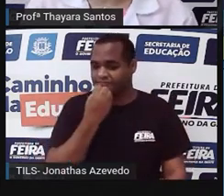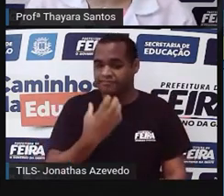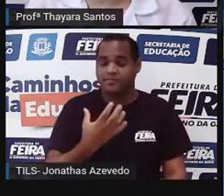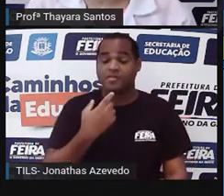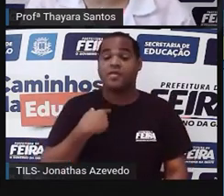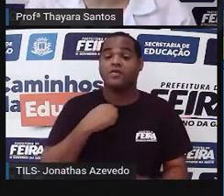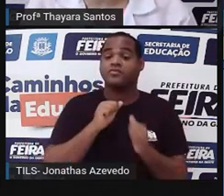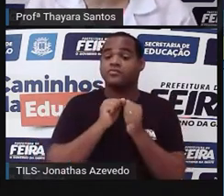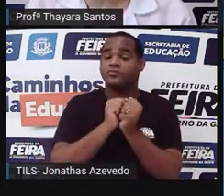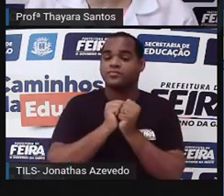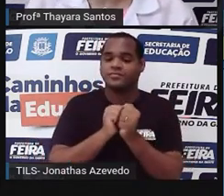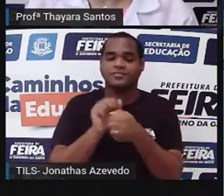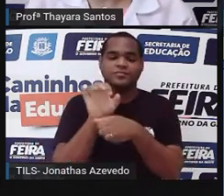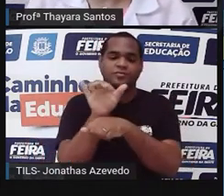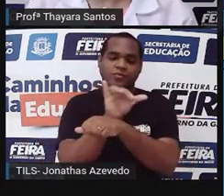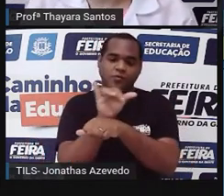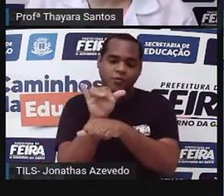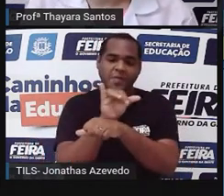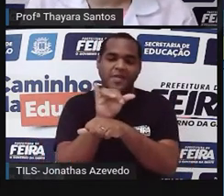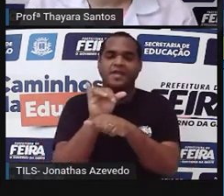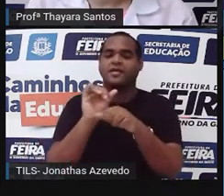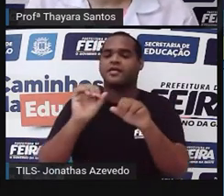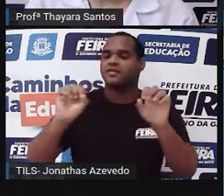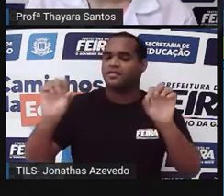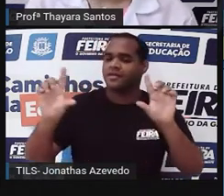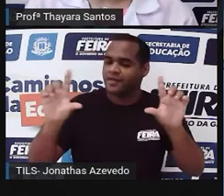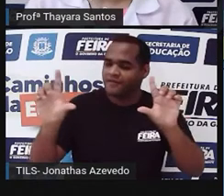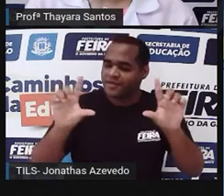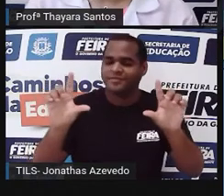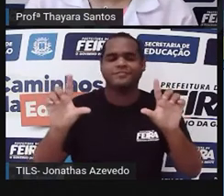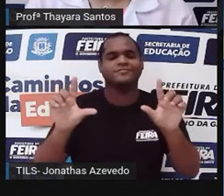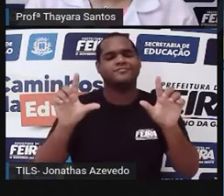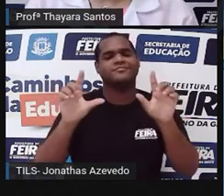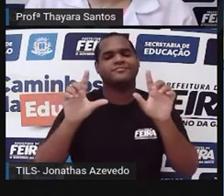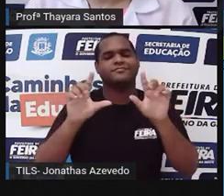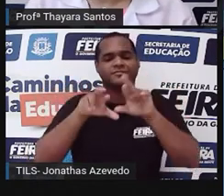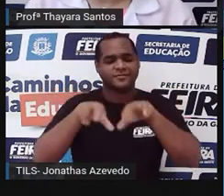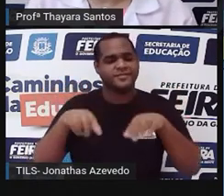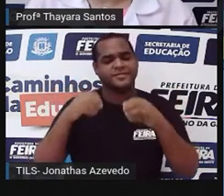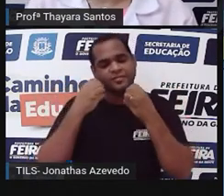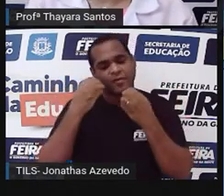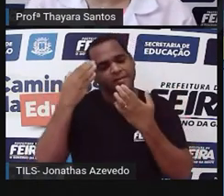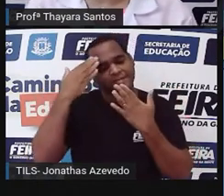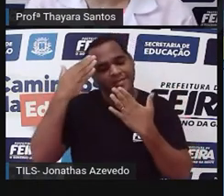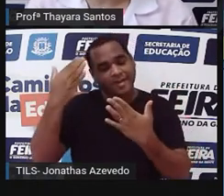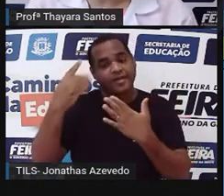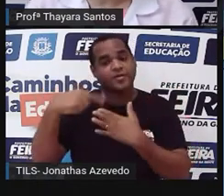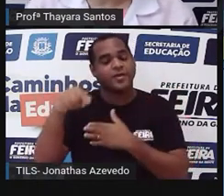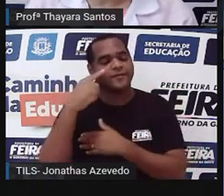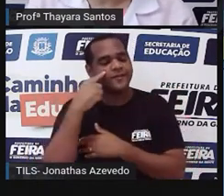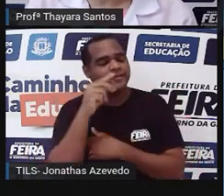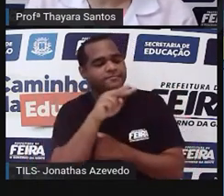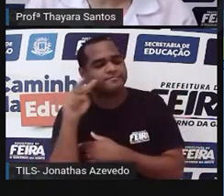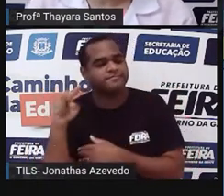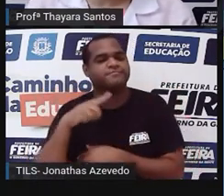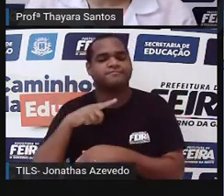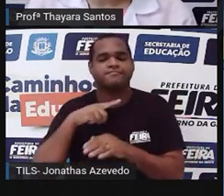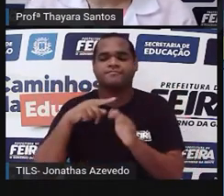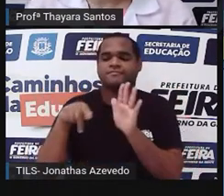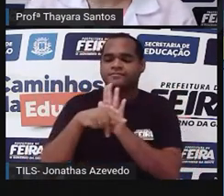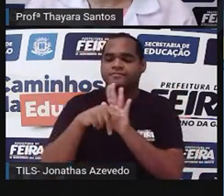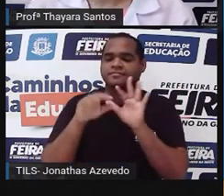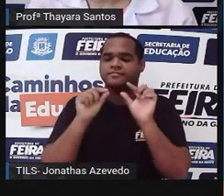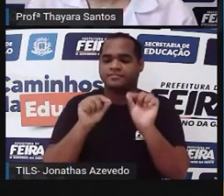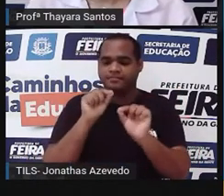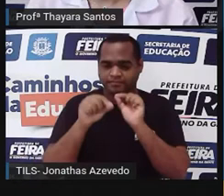acompanhando pelo YouTube, pela televisão. Então é muito gratificante para a gente ver vocês participando e ver essa interação,